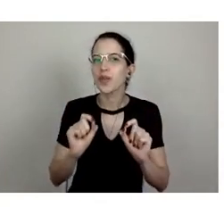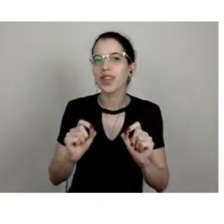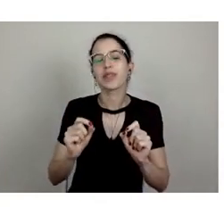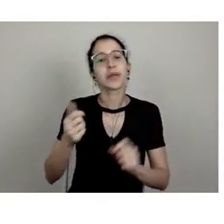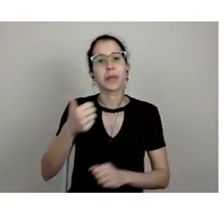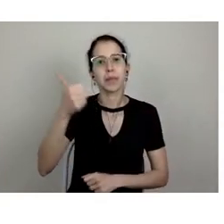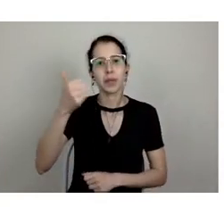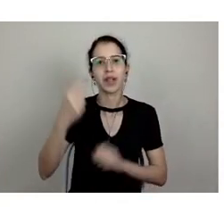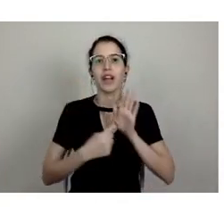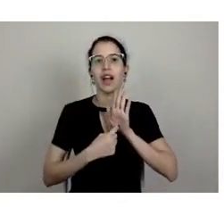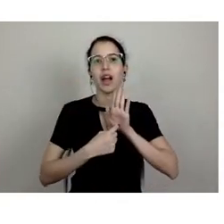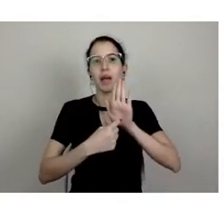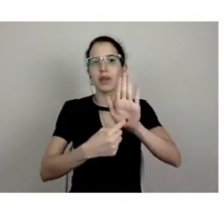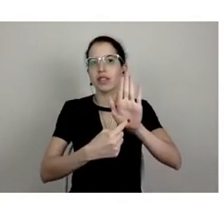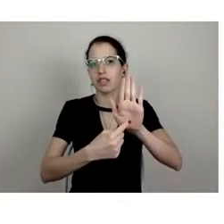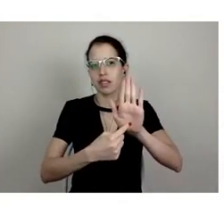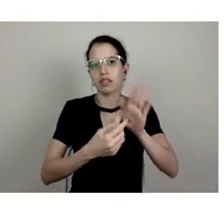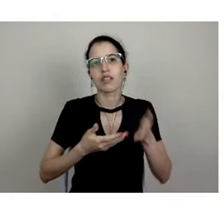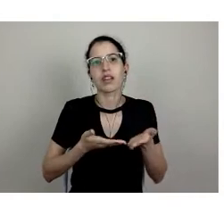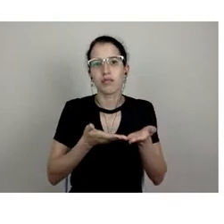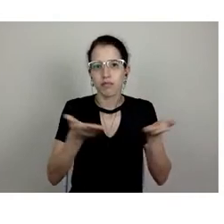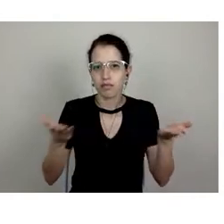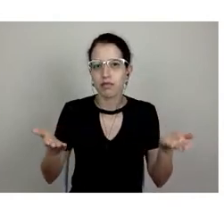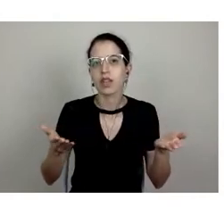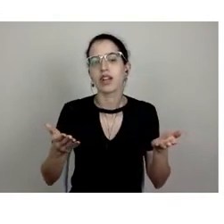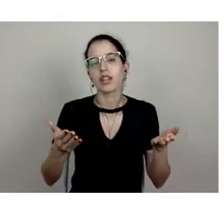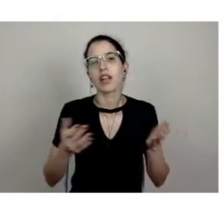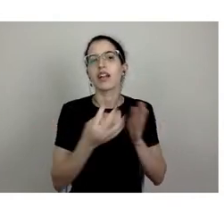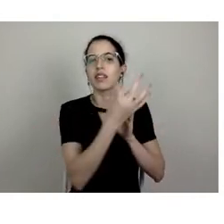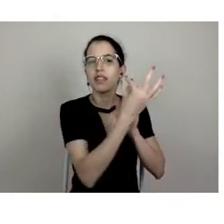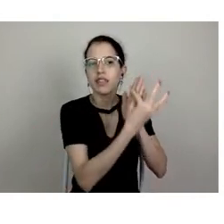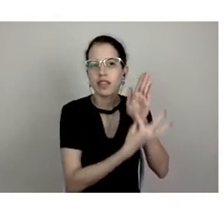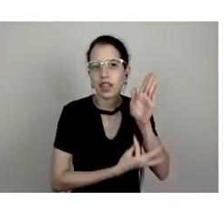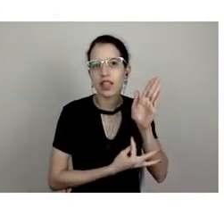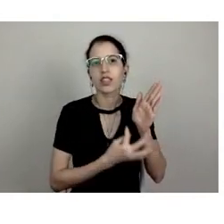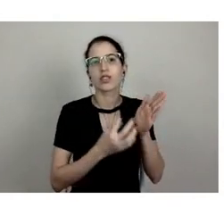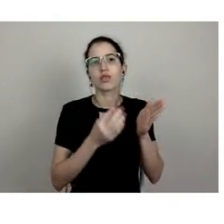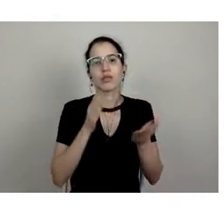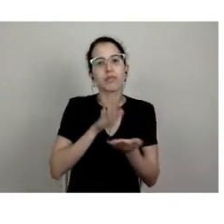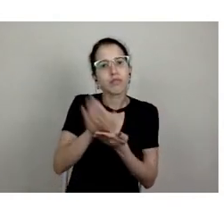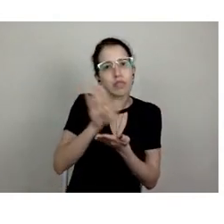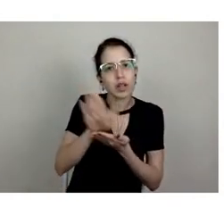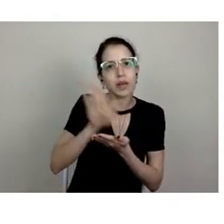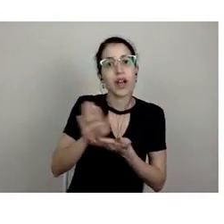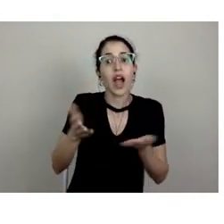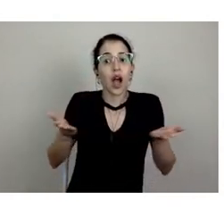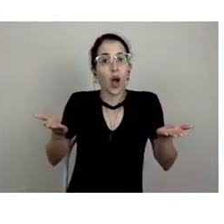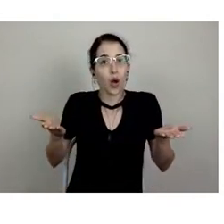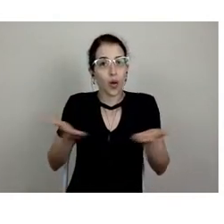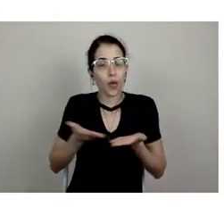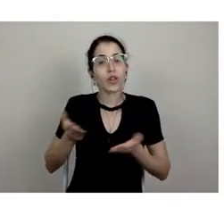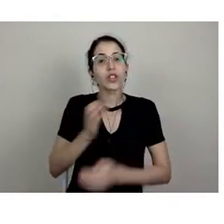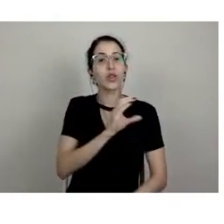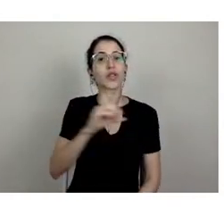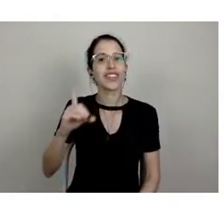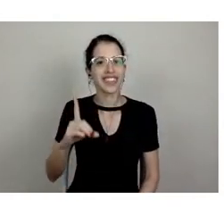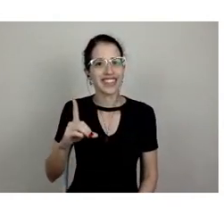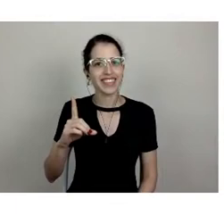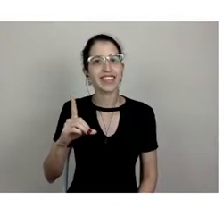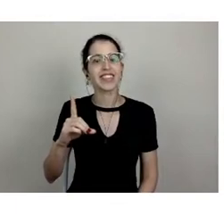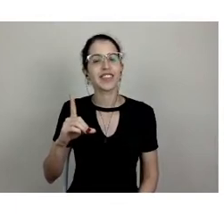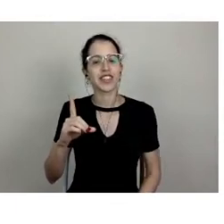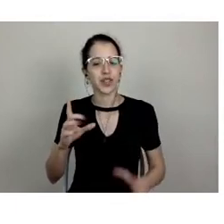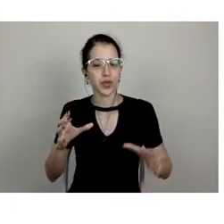apresentação pública, alguns textos foram publicados, mas hoje os coordenadores do agora já criado